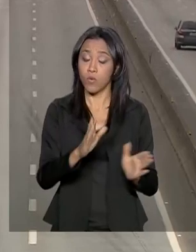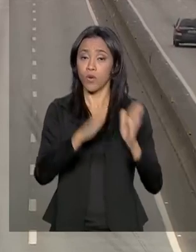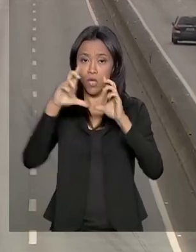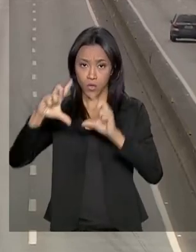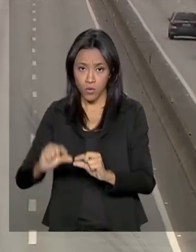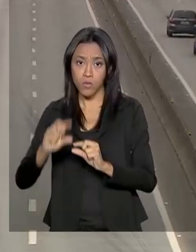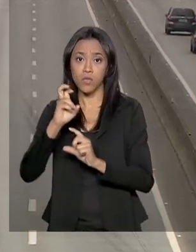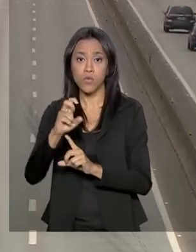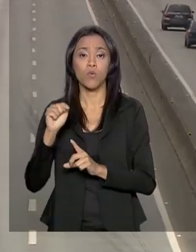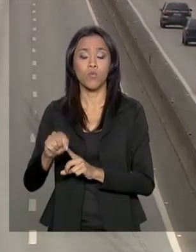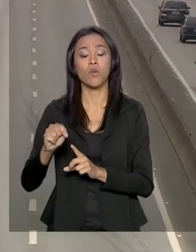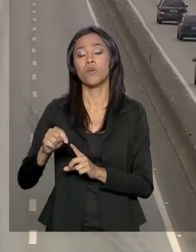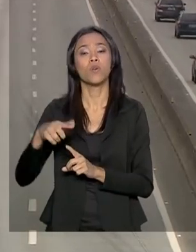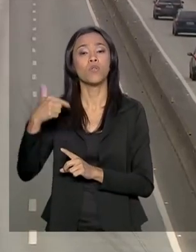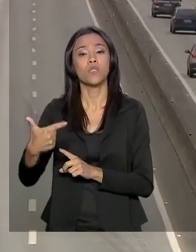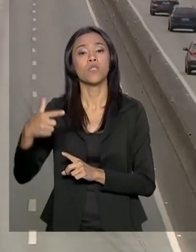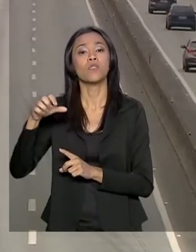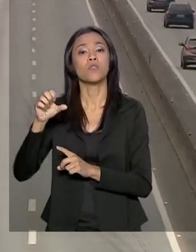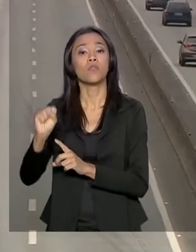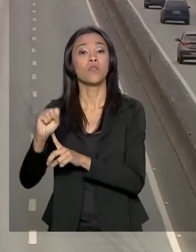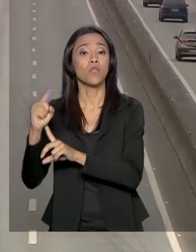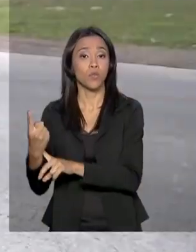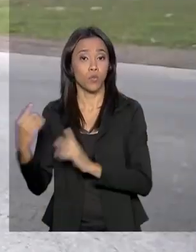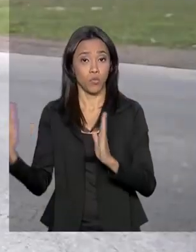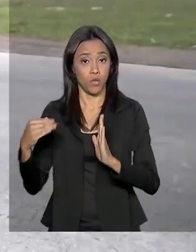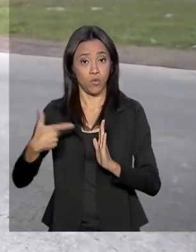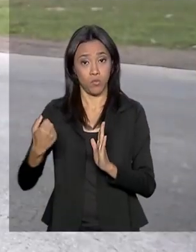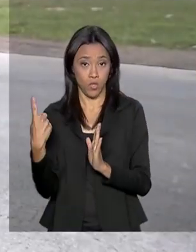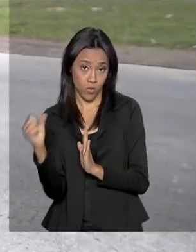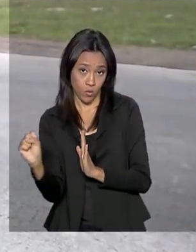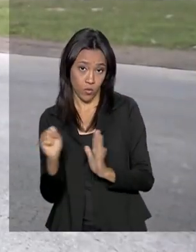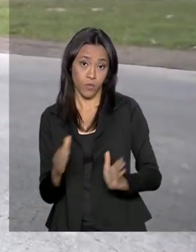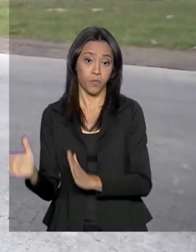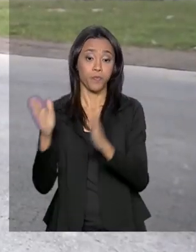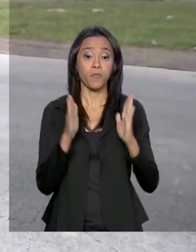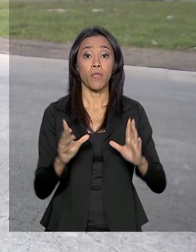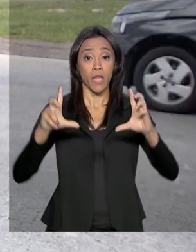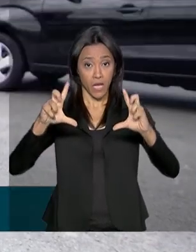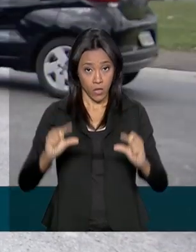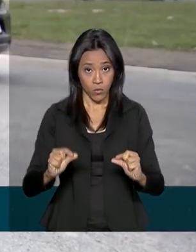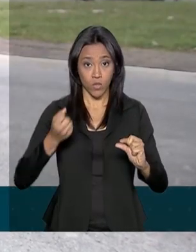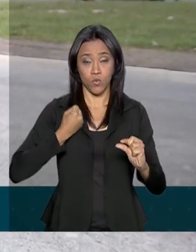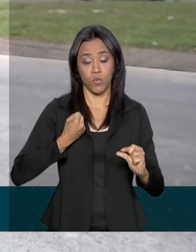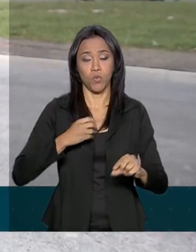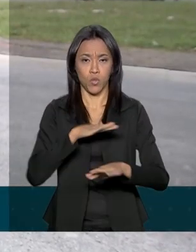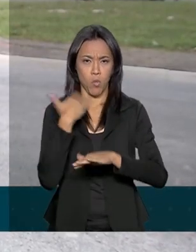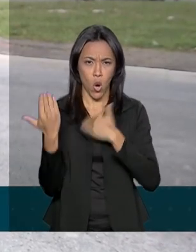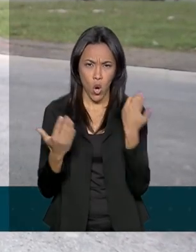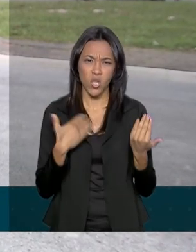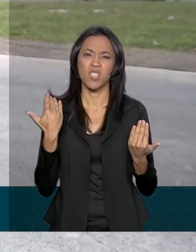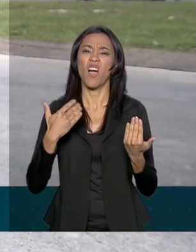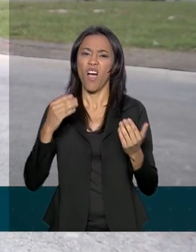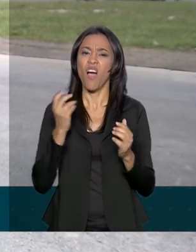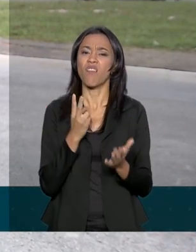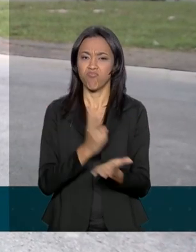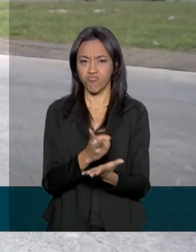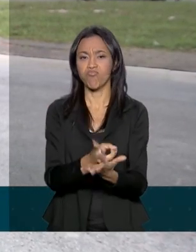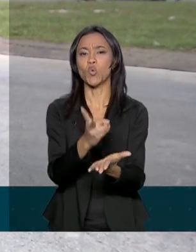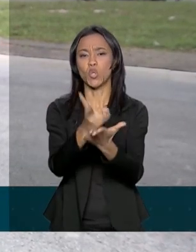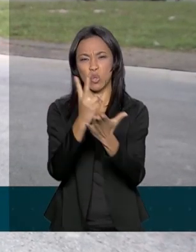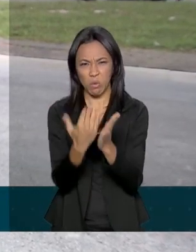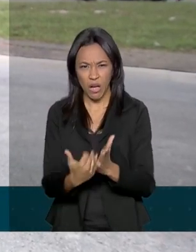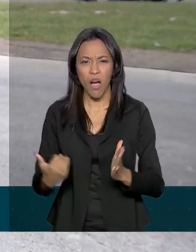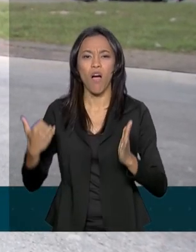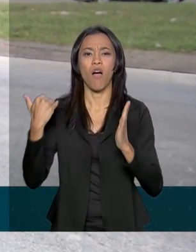.271 em 2018. Apesar da redução, o número de acidentes ainda é considerado muito alto pela